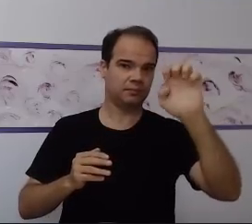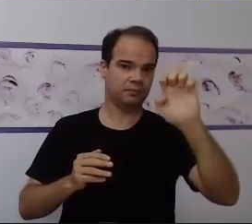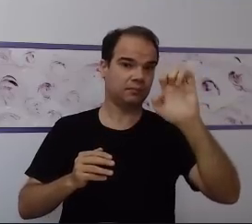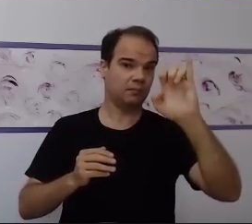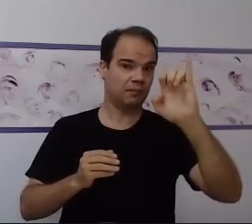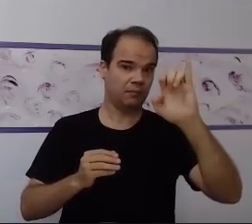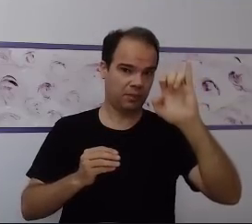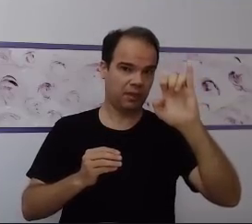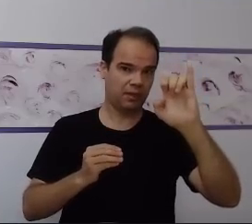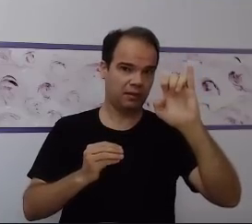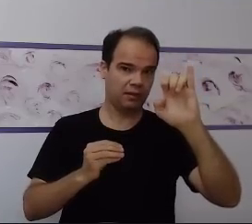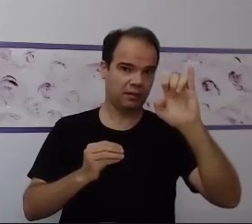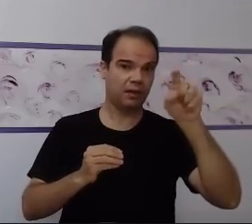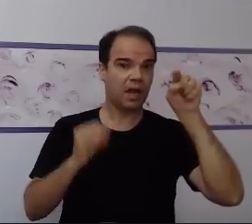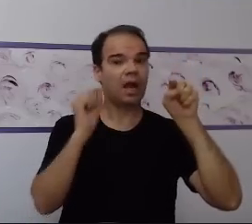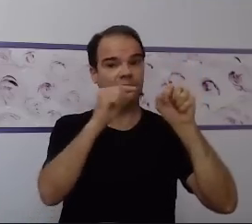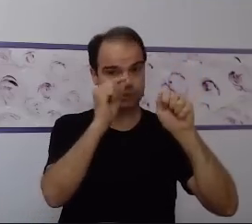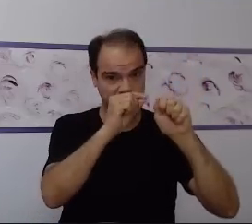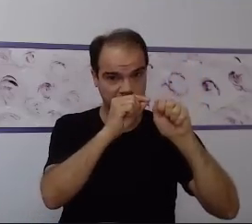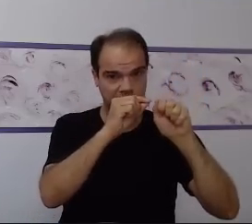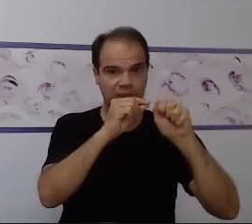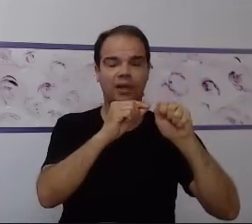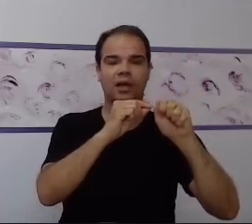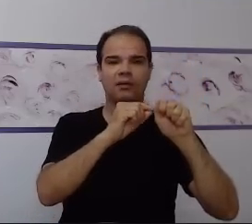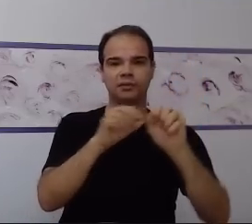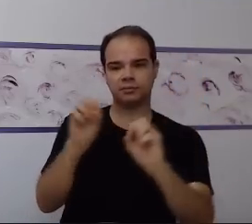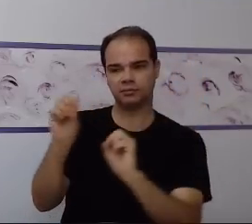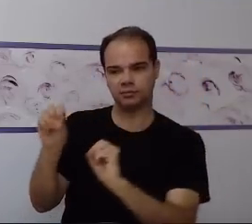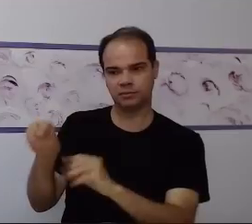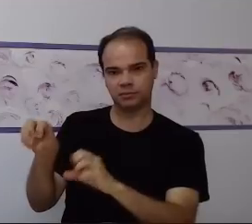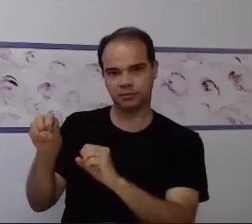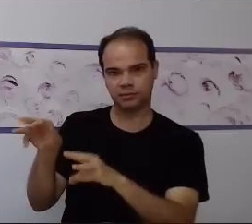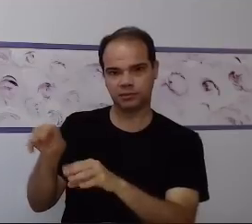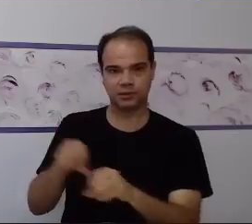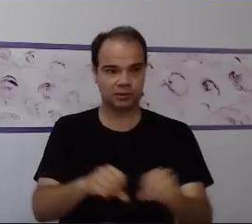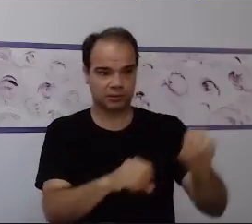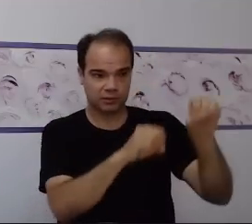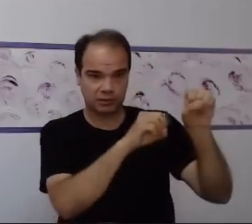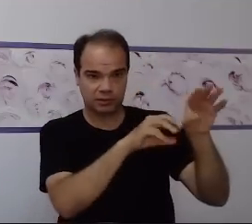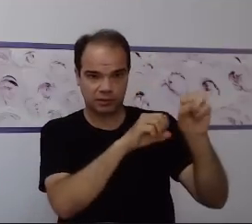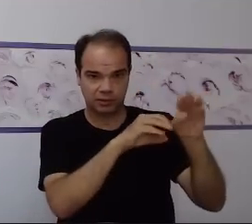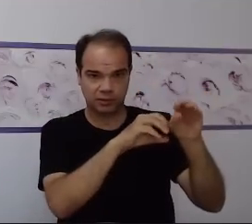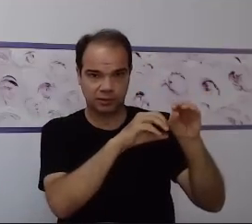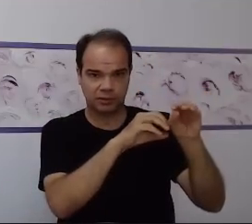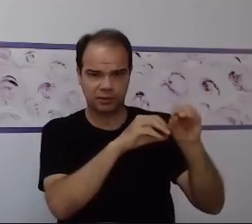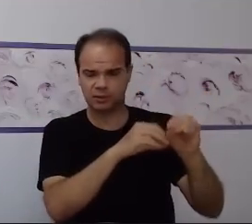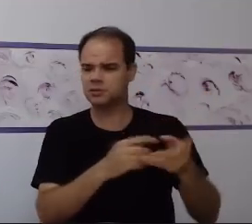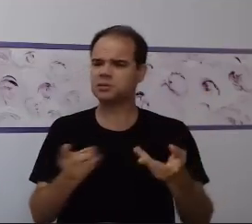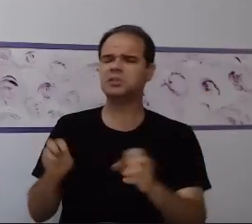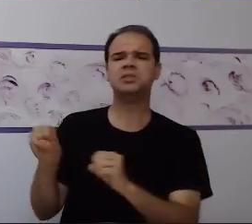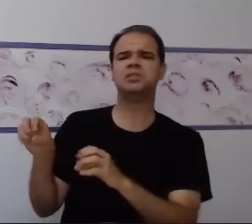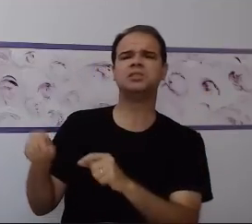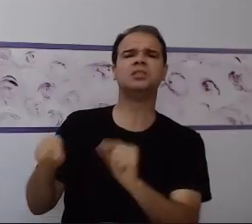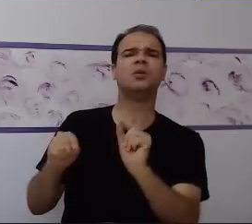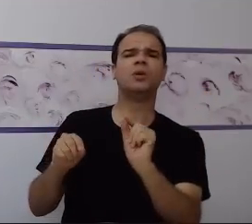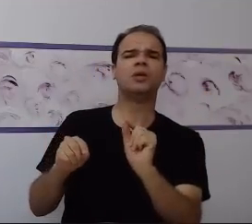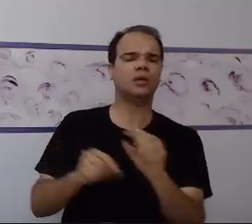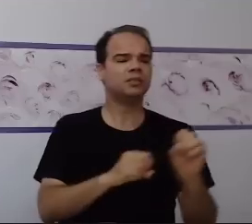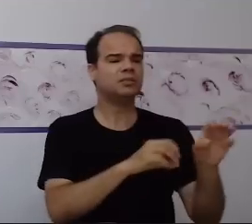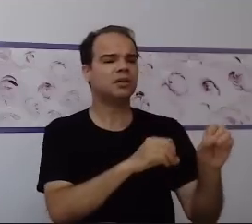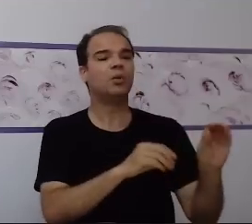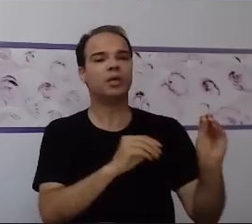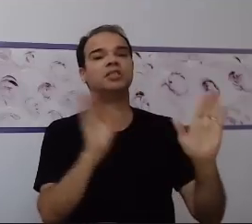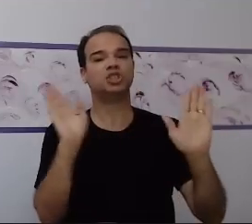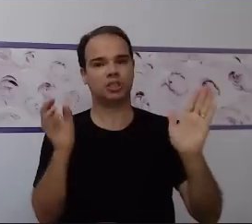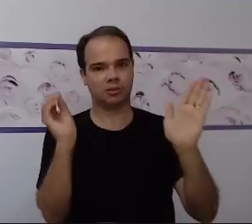simples, mas muito difícil para ser compreendido em várias situações. de unidades escolares. Então,